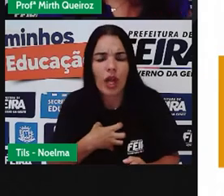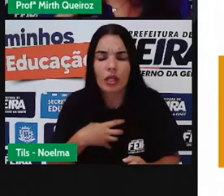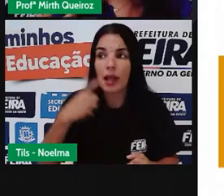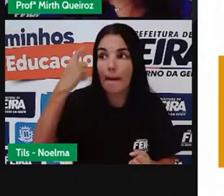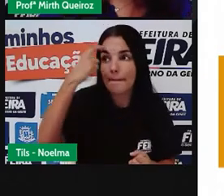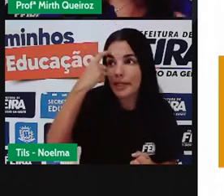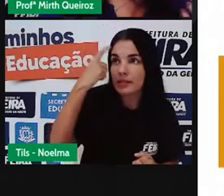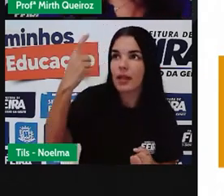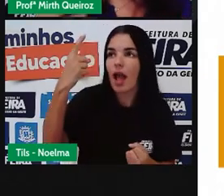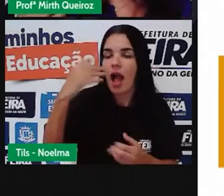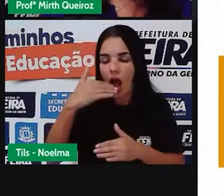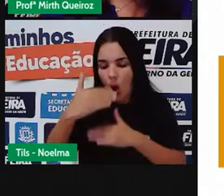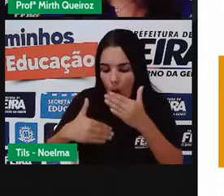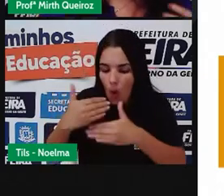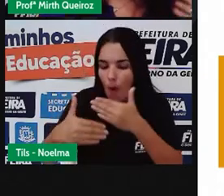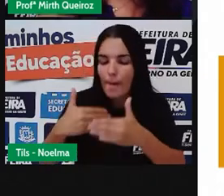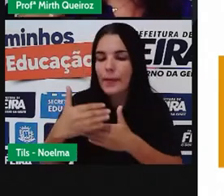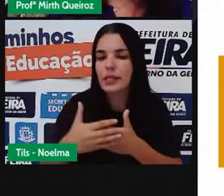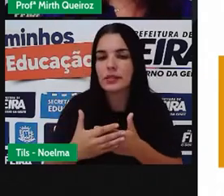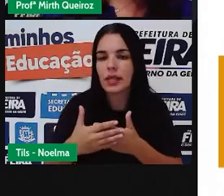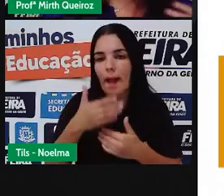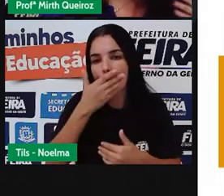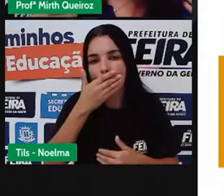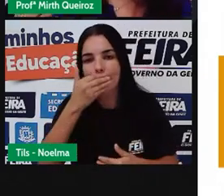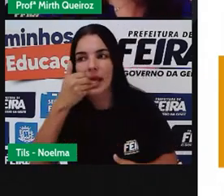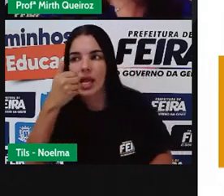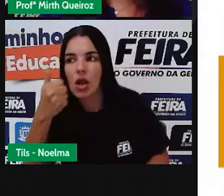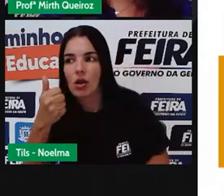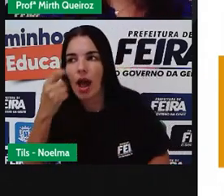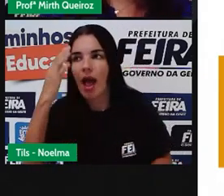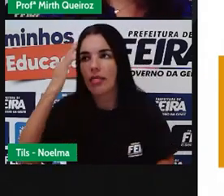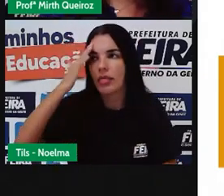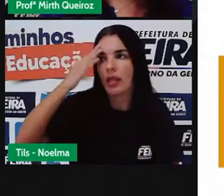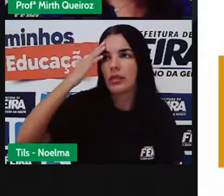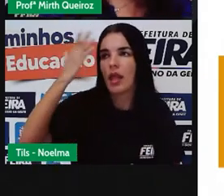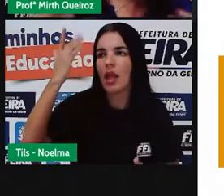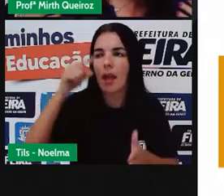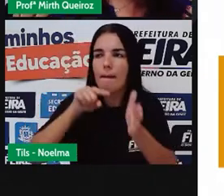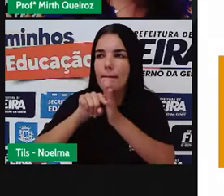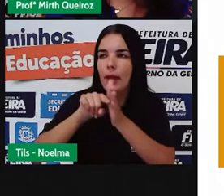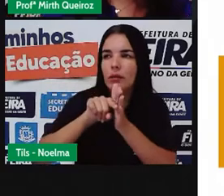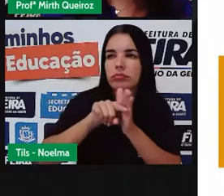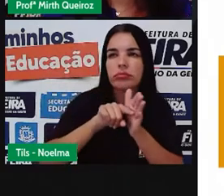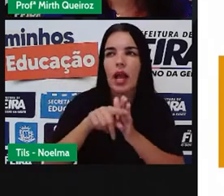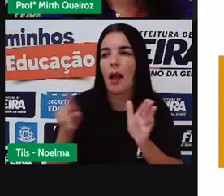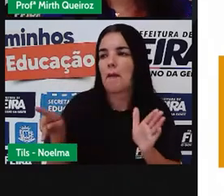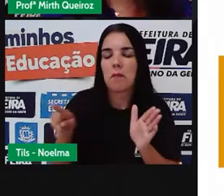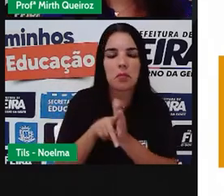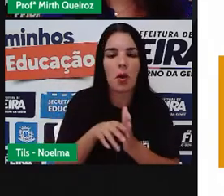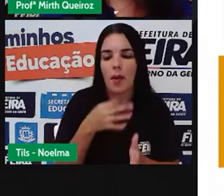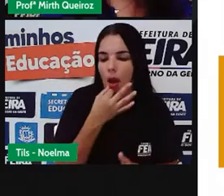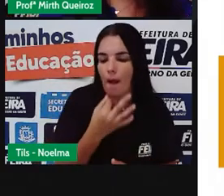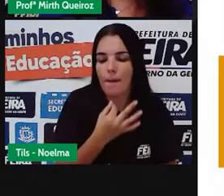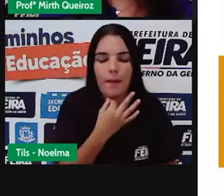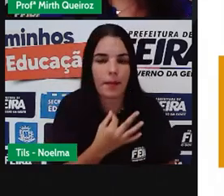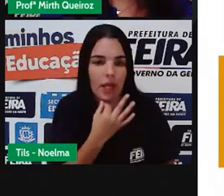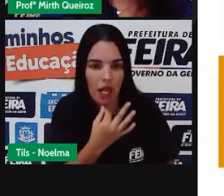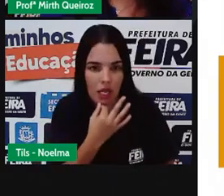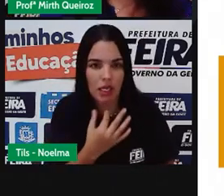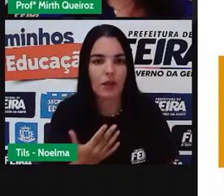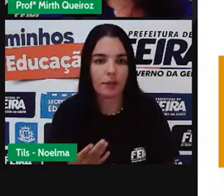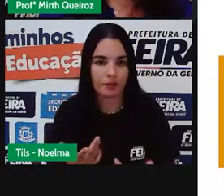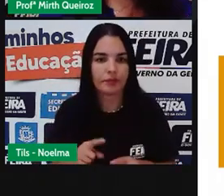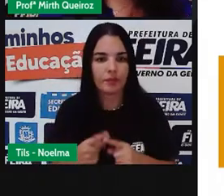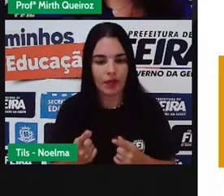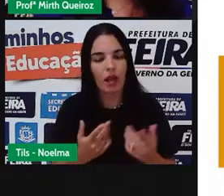começar a amadurecer, quando a gente vai começar a questionar, a ter nossas próprias opiniões, seria